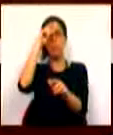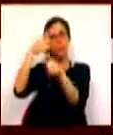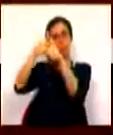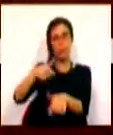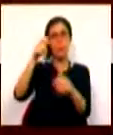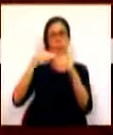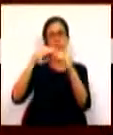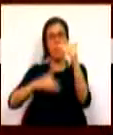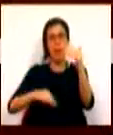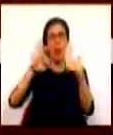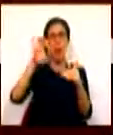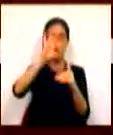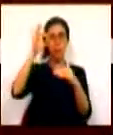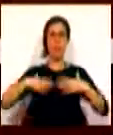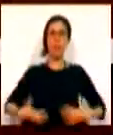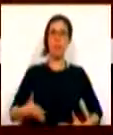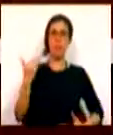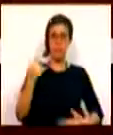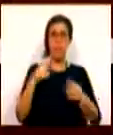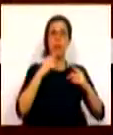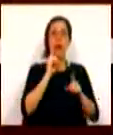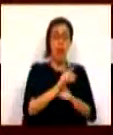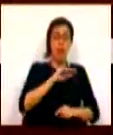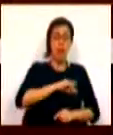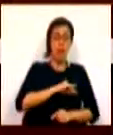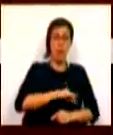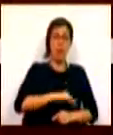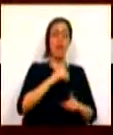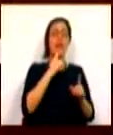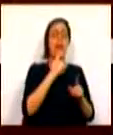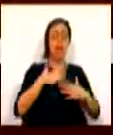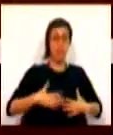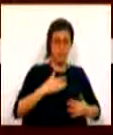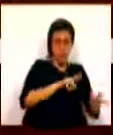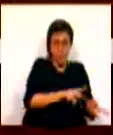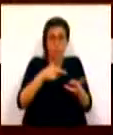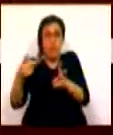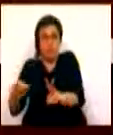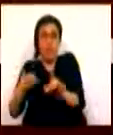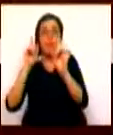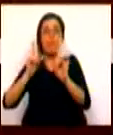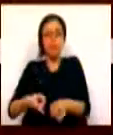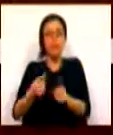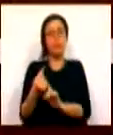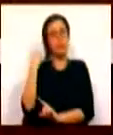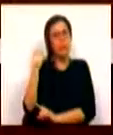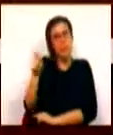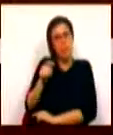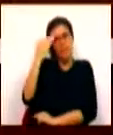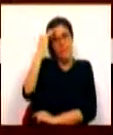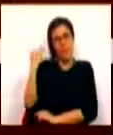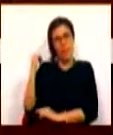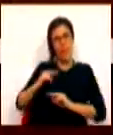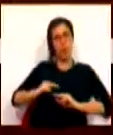pessoas com menos de 80% de incapacidade e as migradas da pensão de invalidez a ser deferidas desde o passado mês de